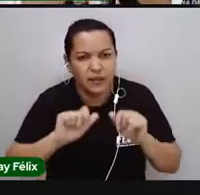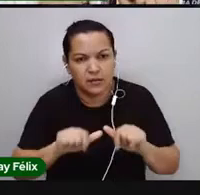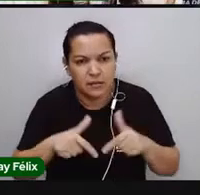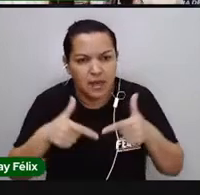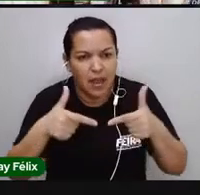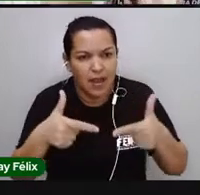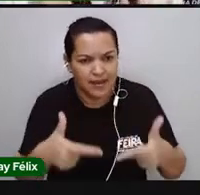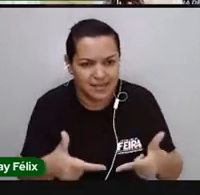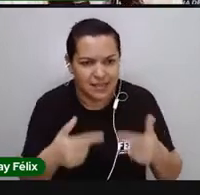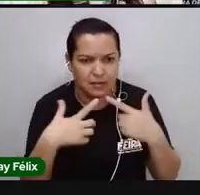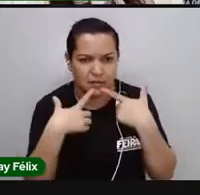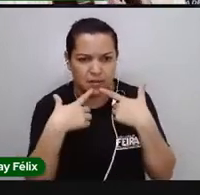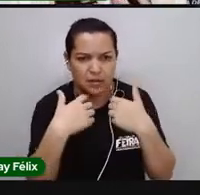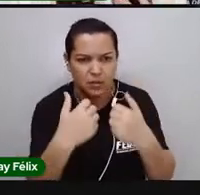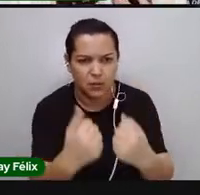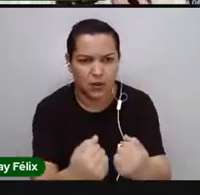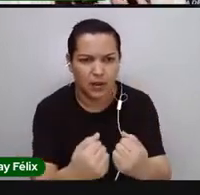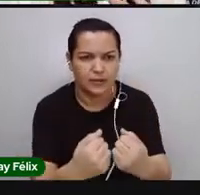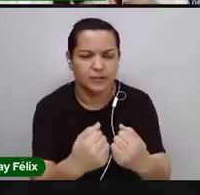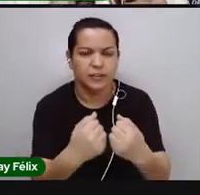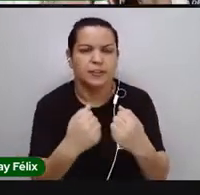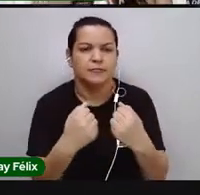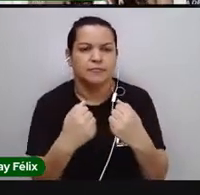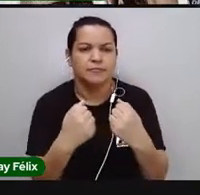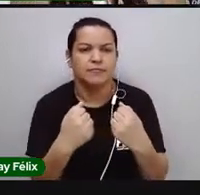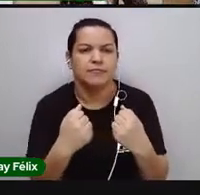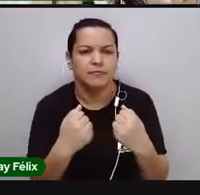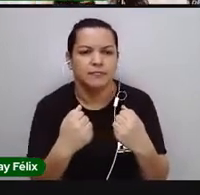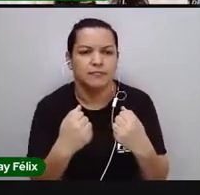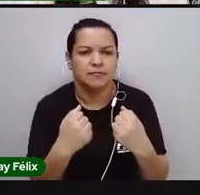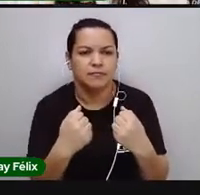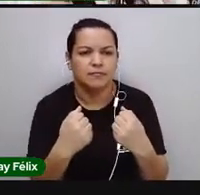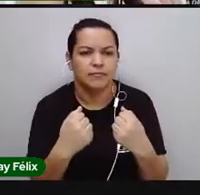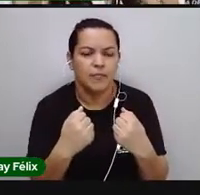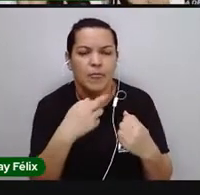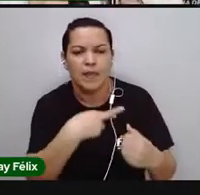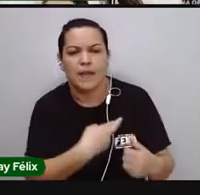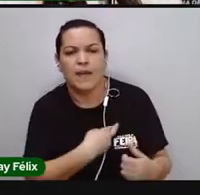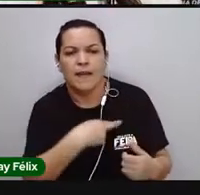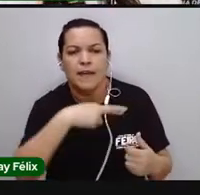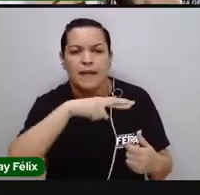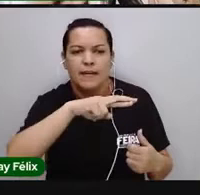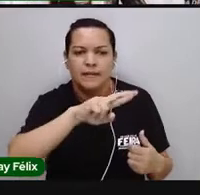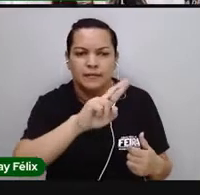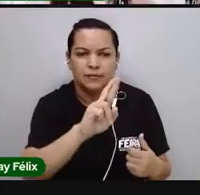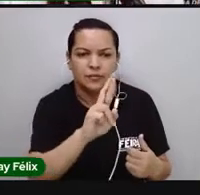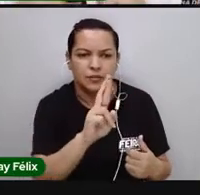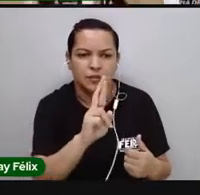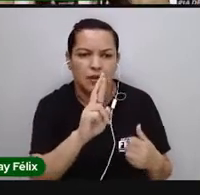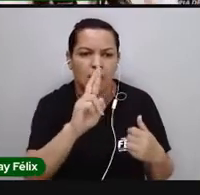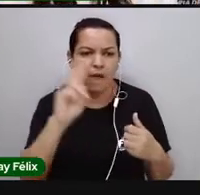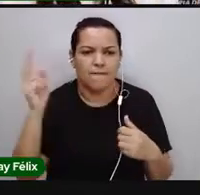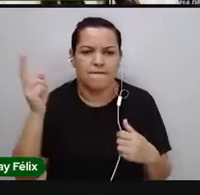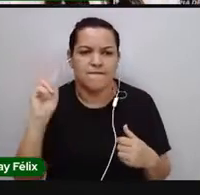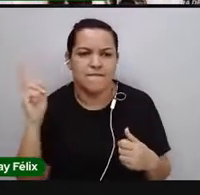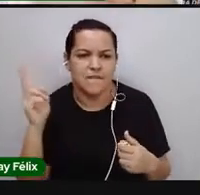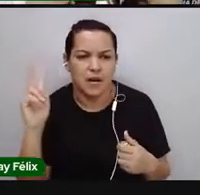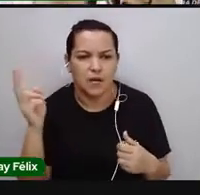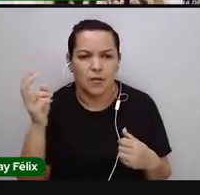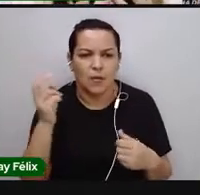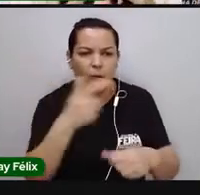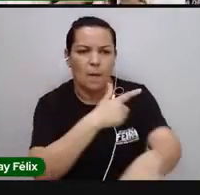de linguagem, de religião, de valores, de moral,